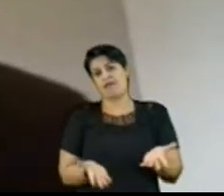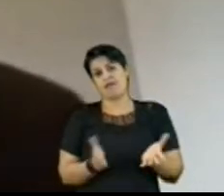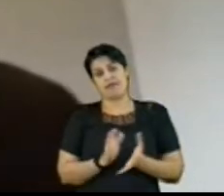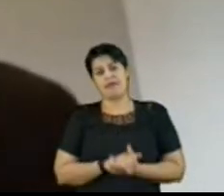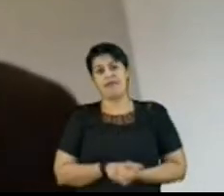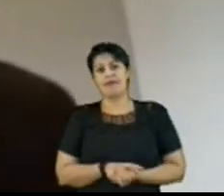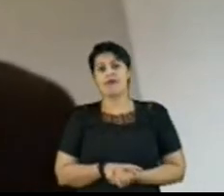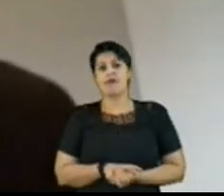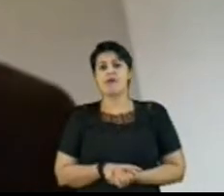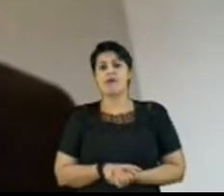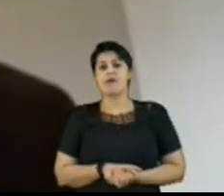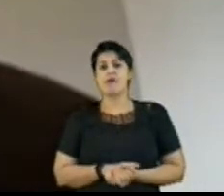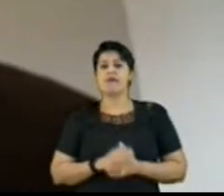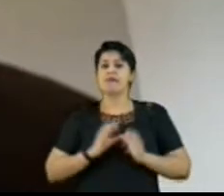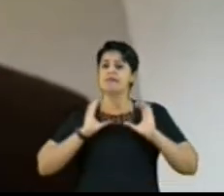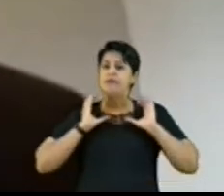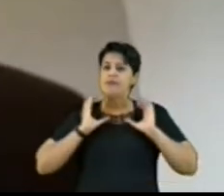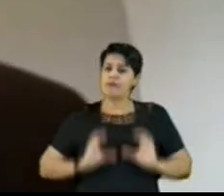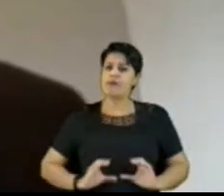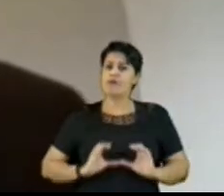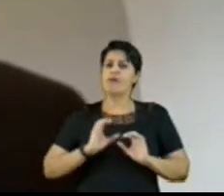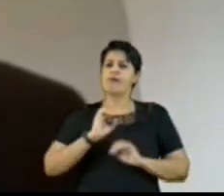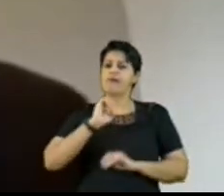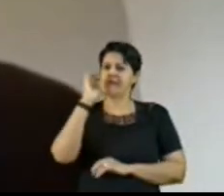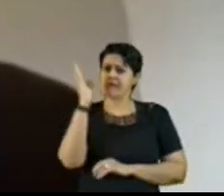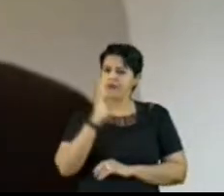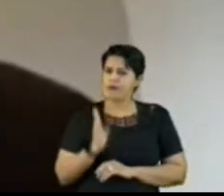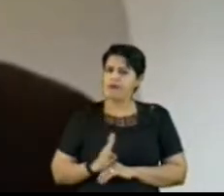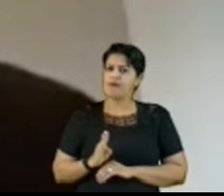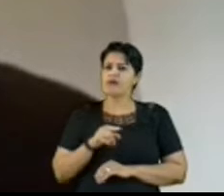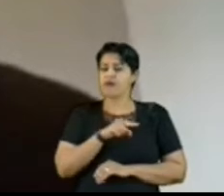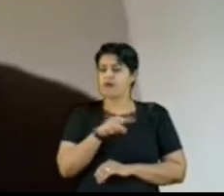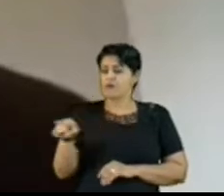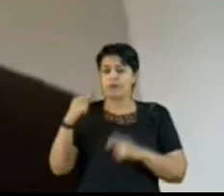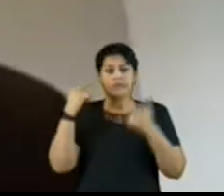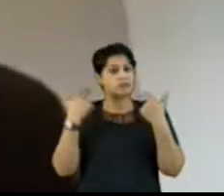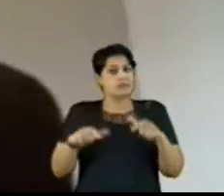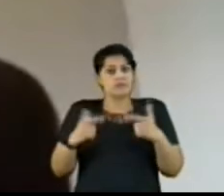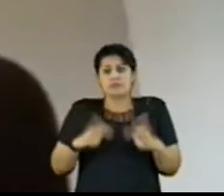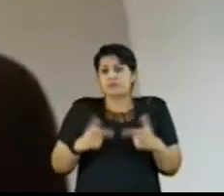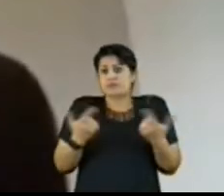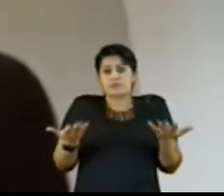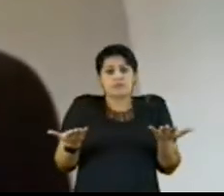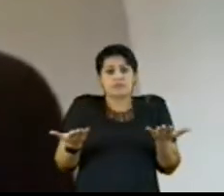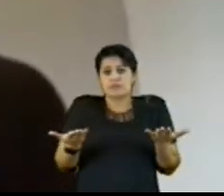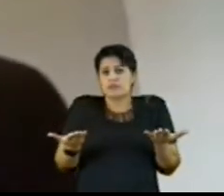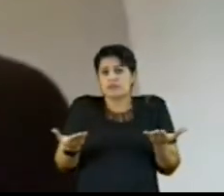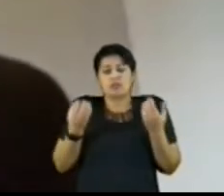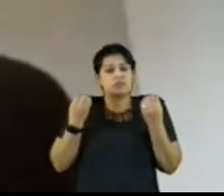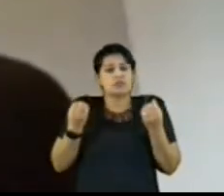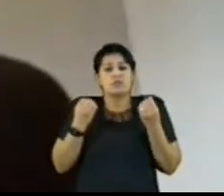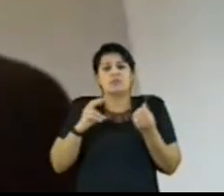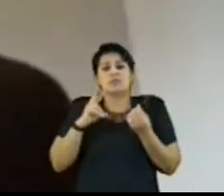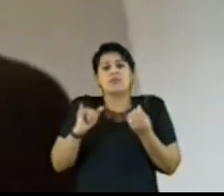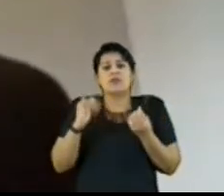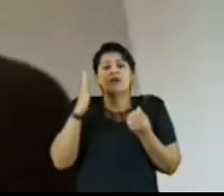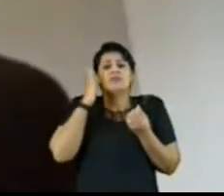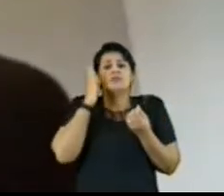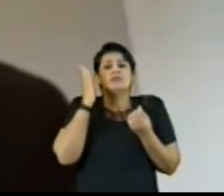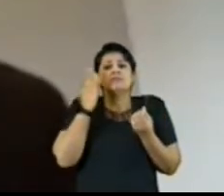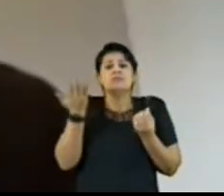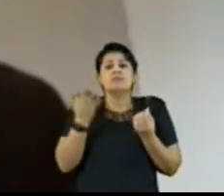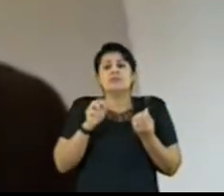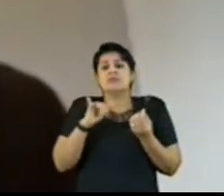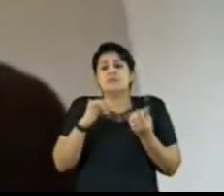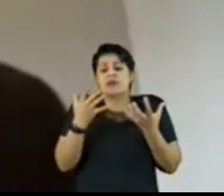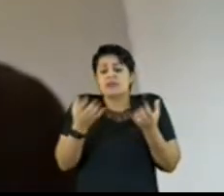o cidadão brasileiro, que não tem nenhuma expectativa de poder agora, com a proposta, se